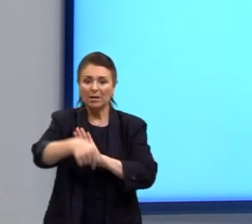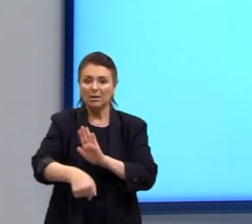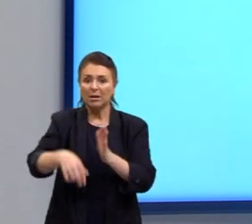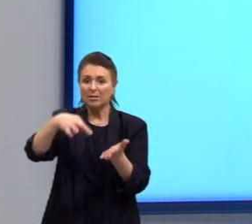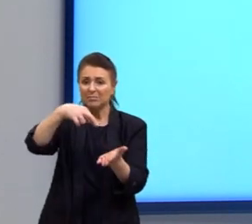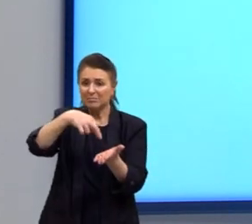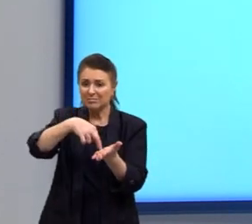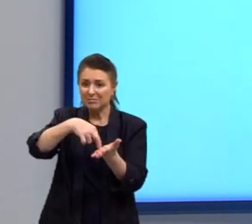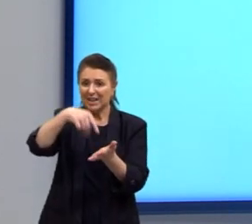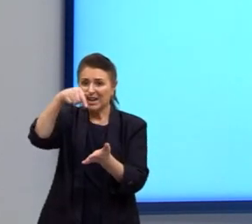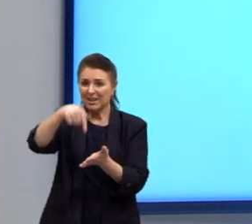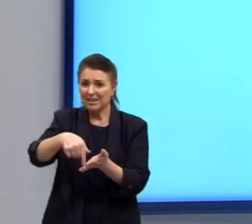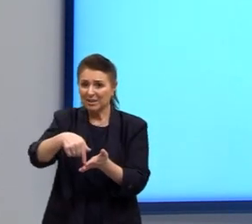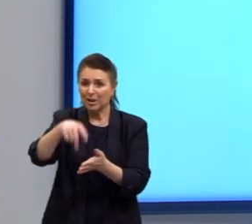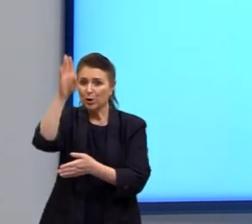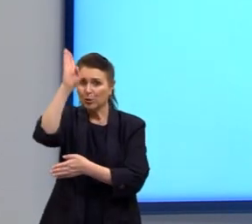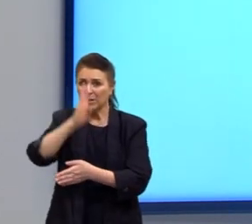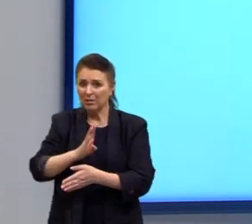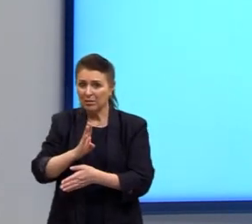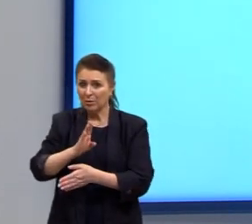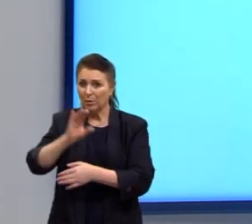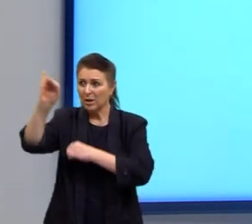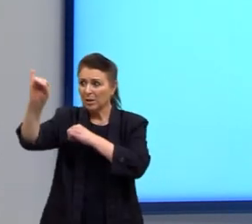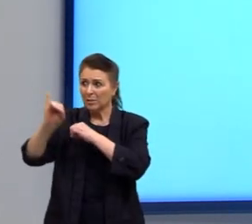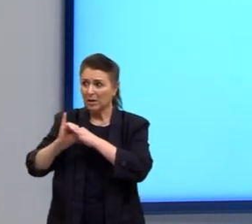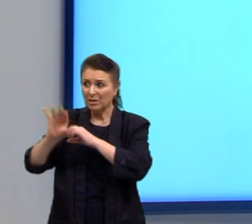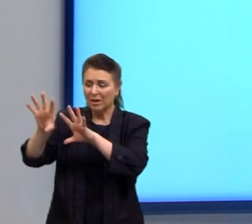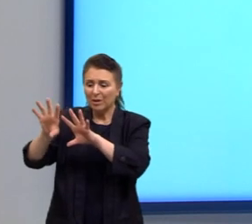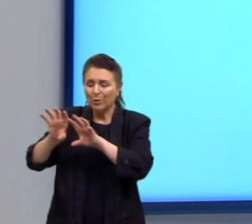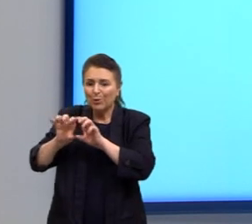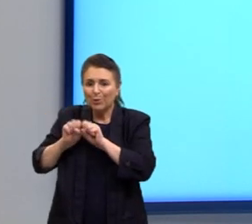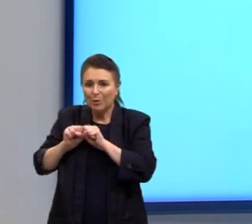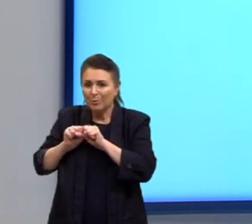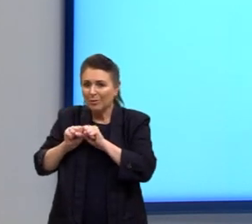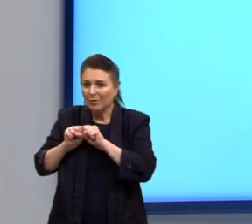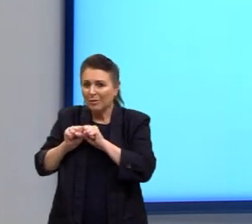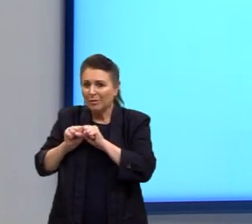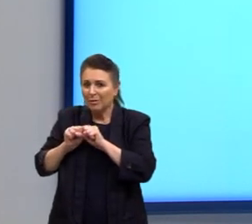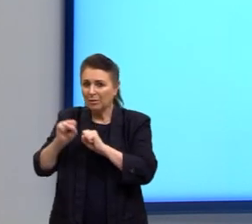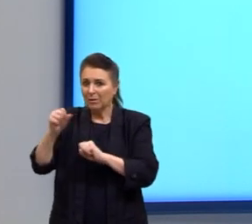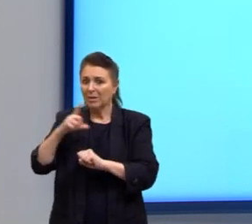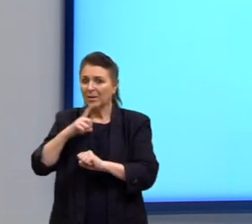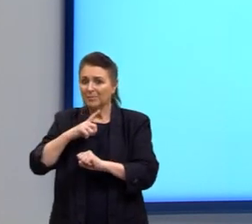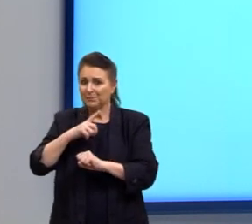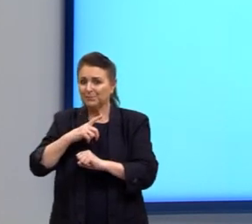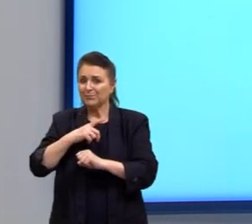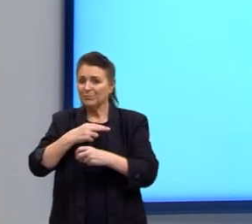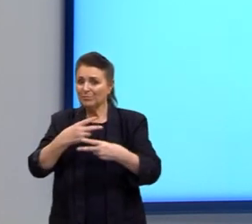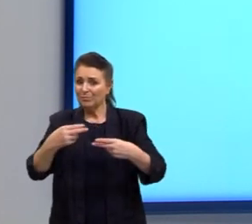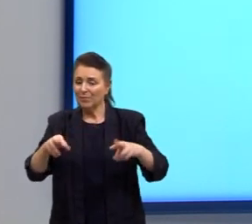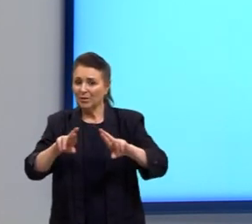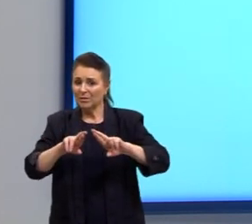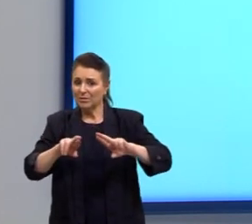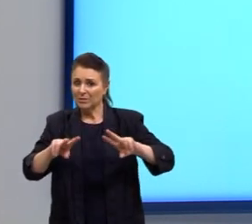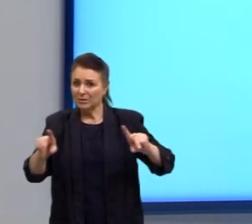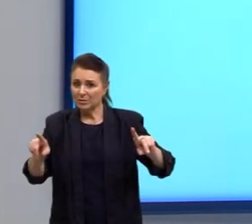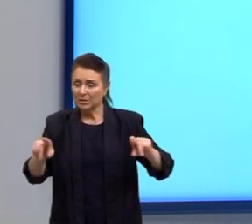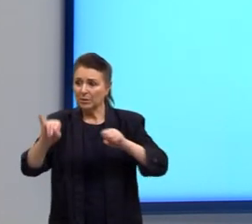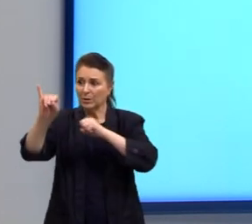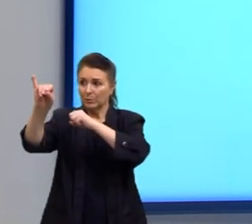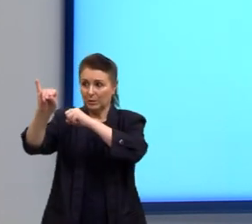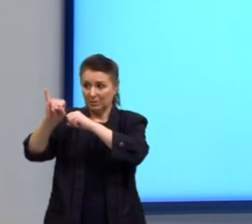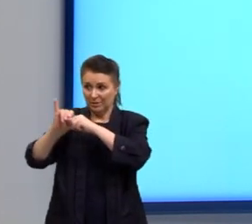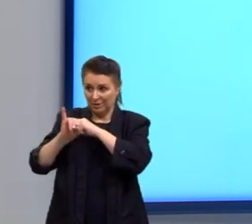a acolhida do imigrante aqui no Brasil? Nós temos dois viés, pode ser, depende se esse imigrante